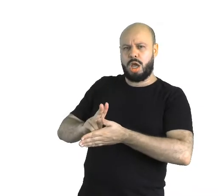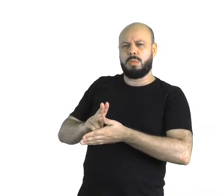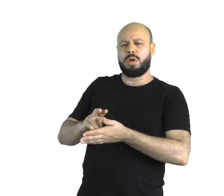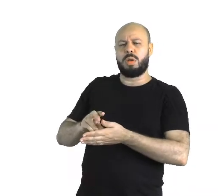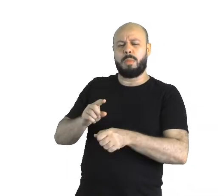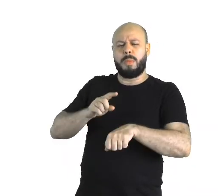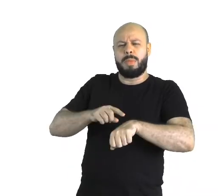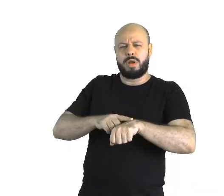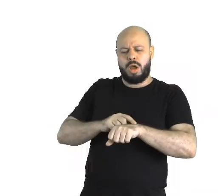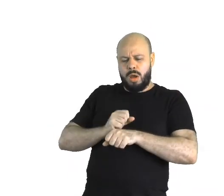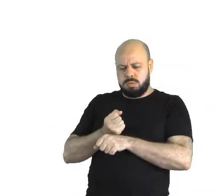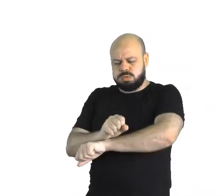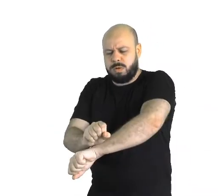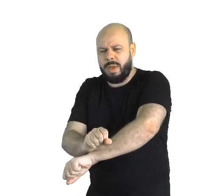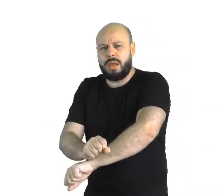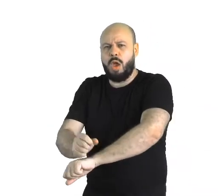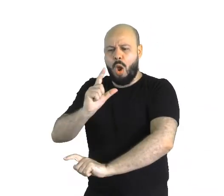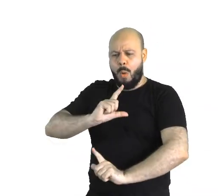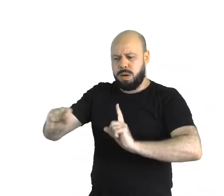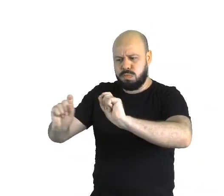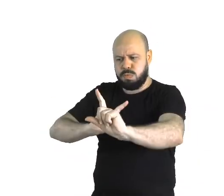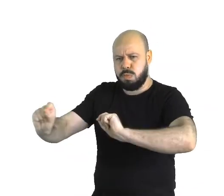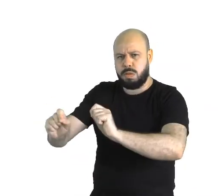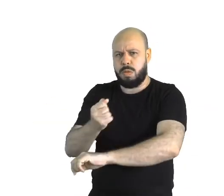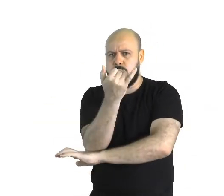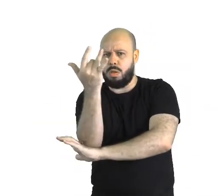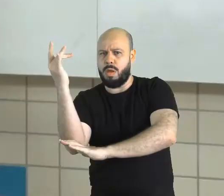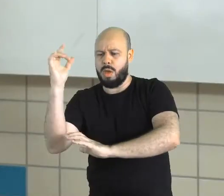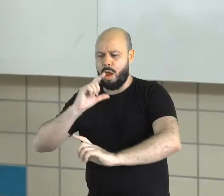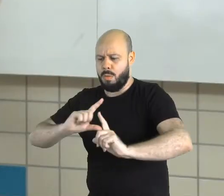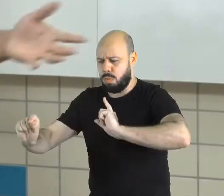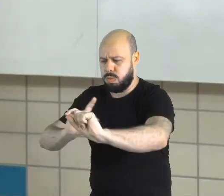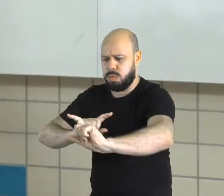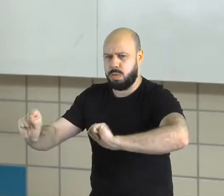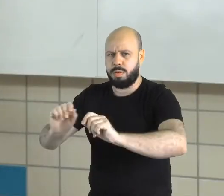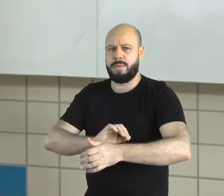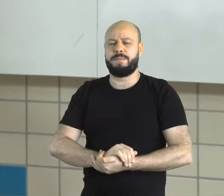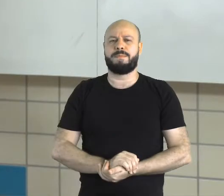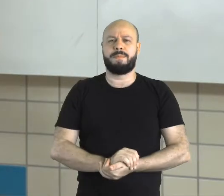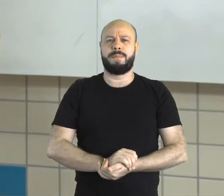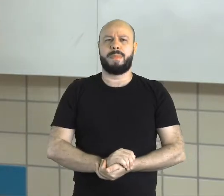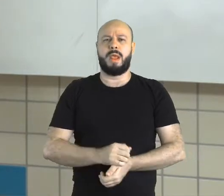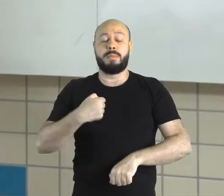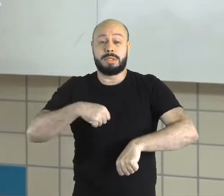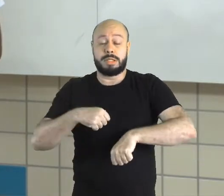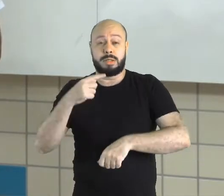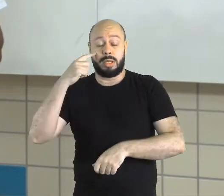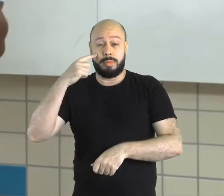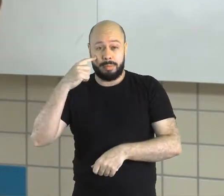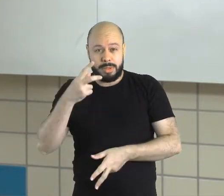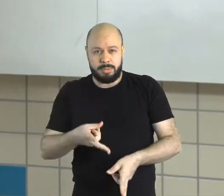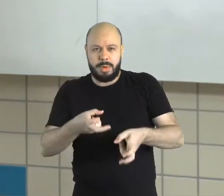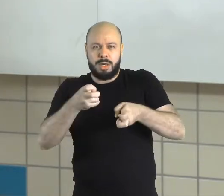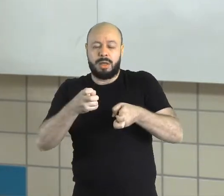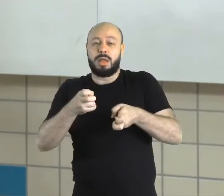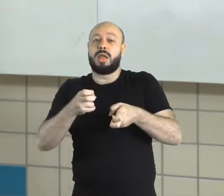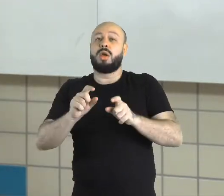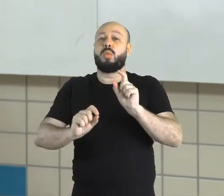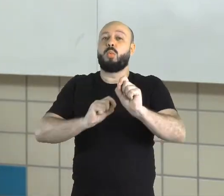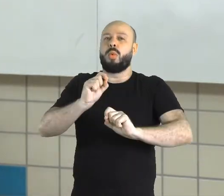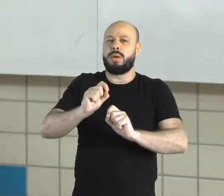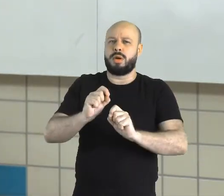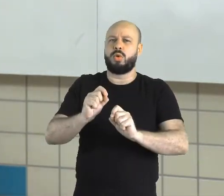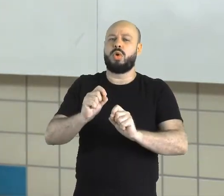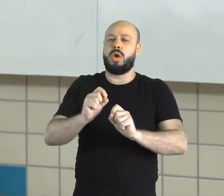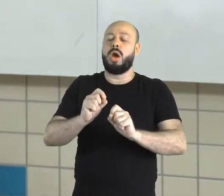escravização desse indígena, ele fugia de mata adentro. Outro fator que nós devemos pôr em xeque vai ser sobre a atuação